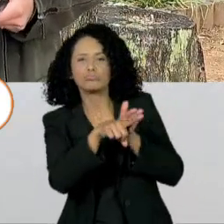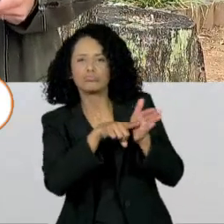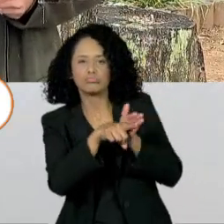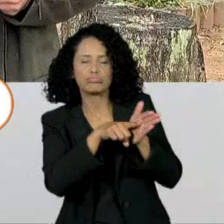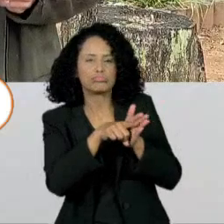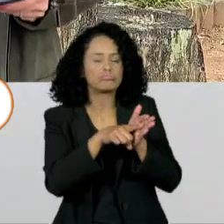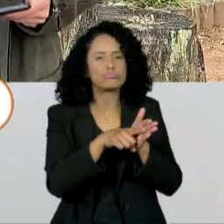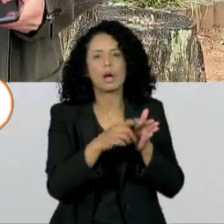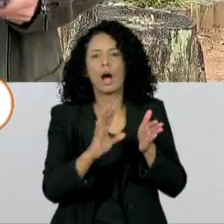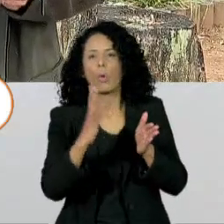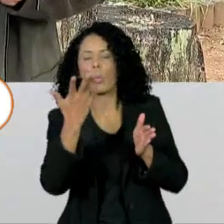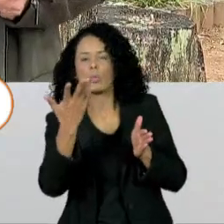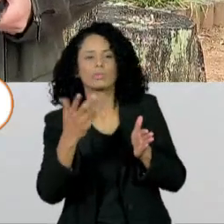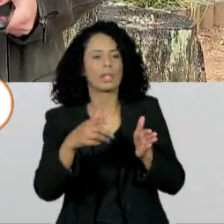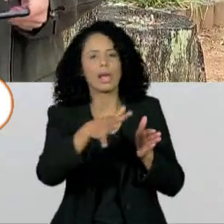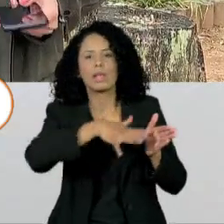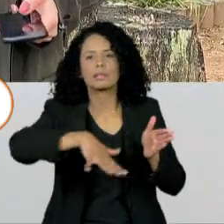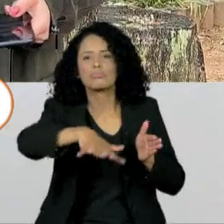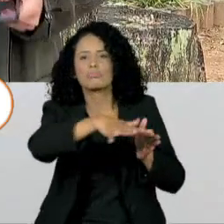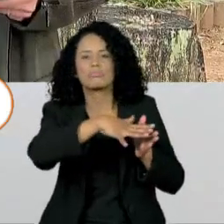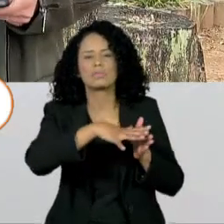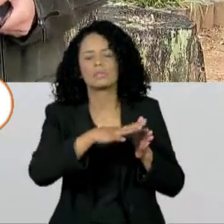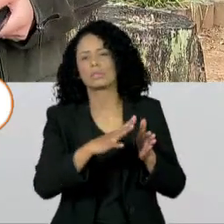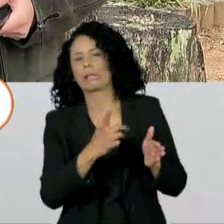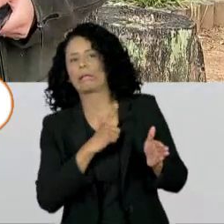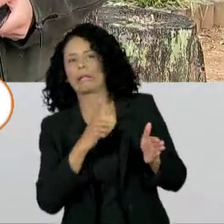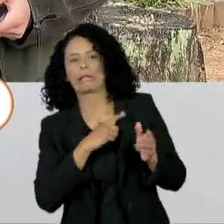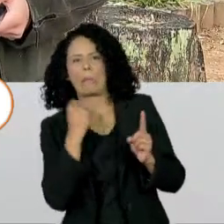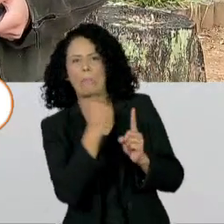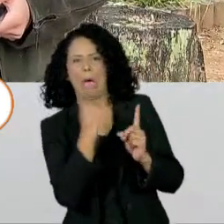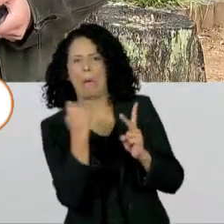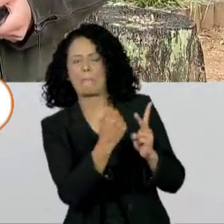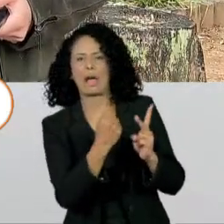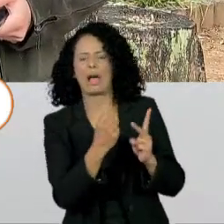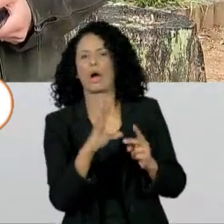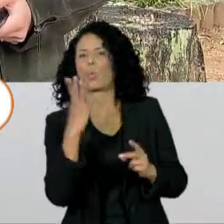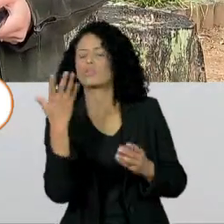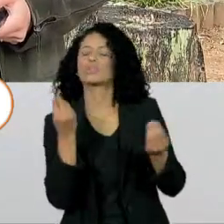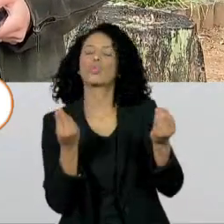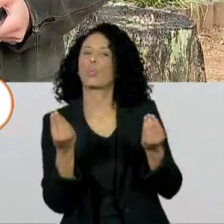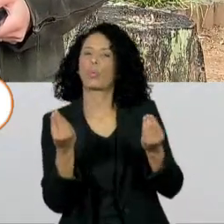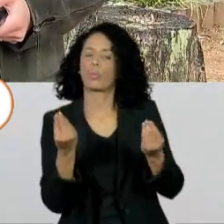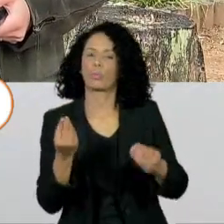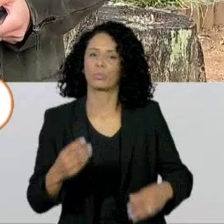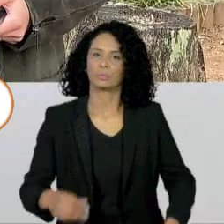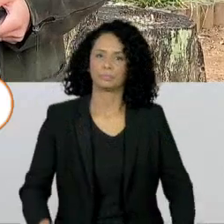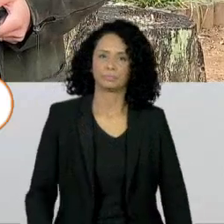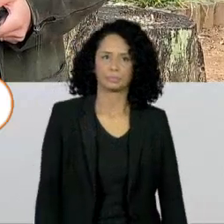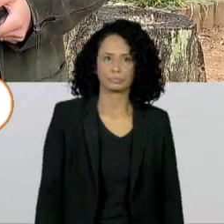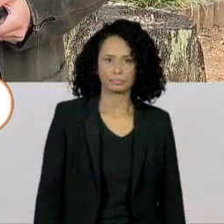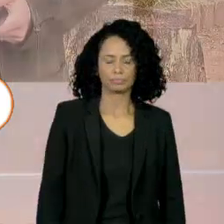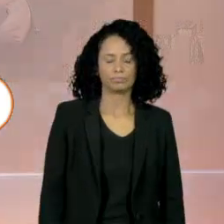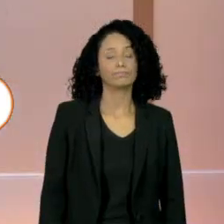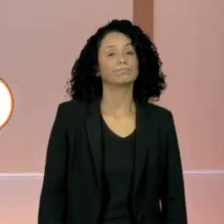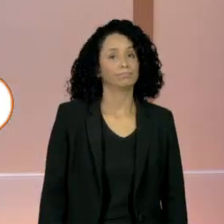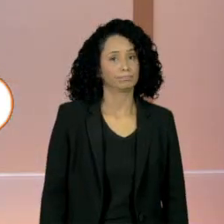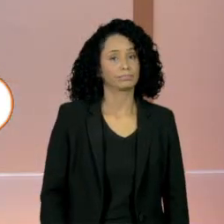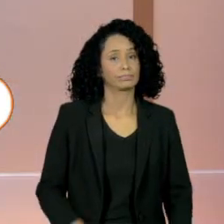região onde Bruno e Dom foram assassinados, Edu. Tá certo, Aline. Agora são